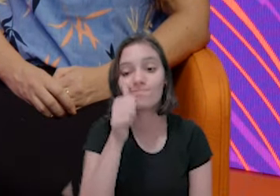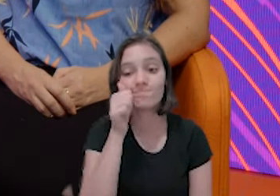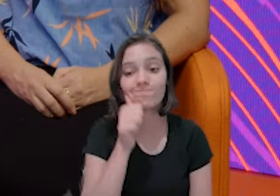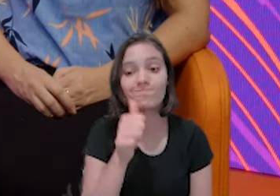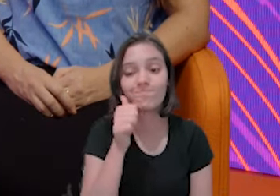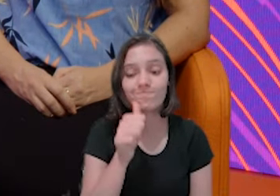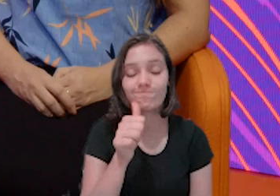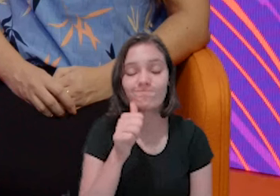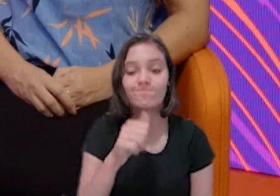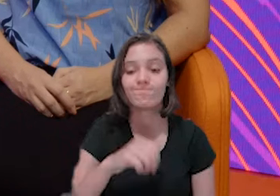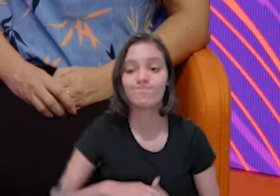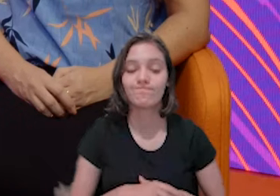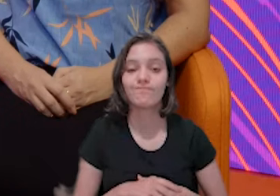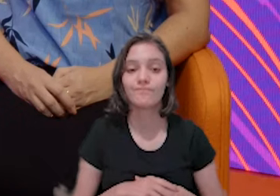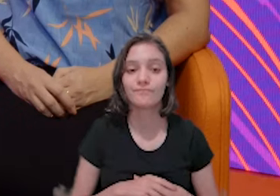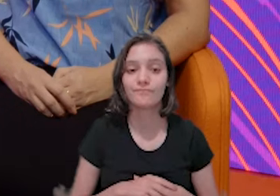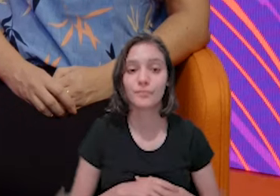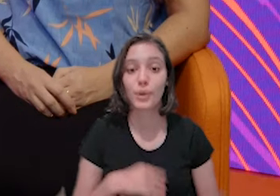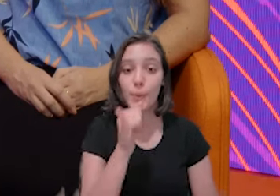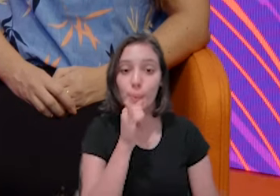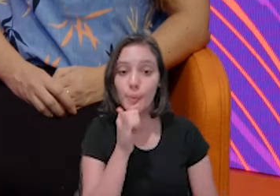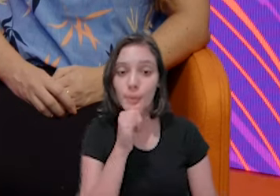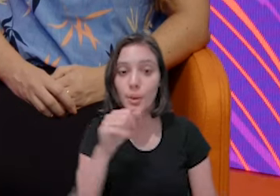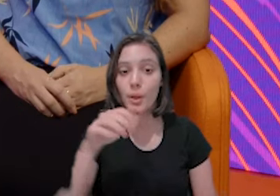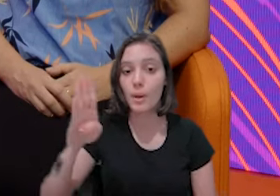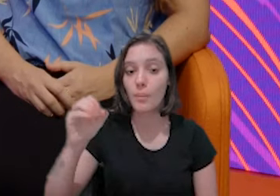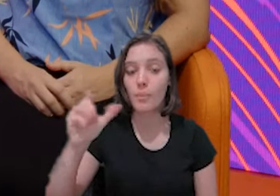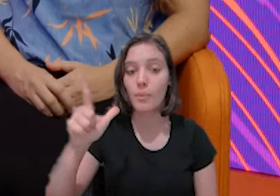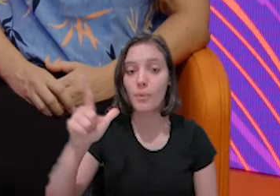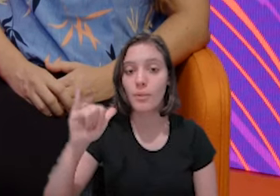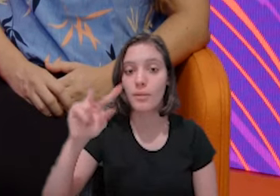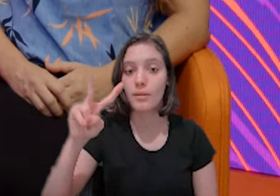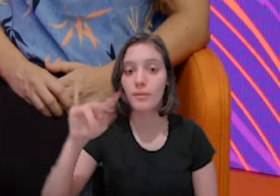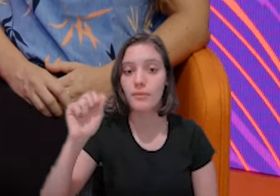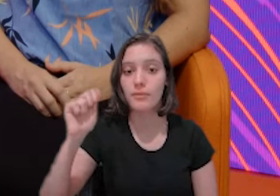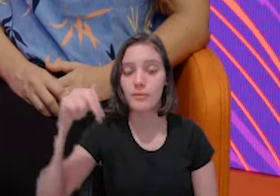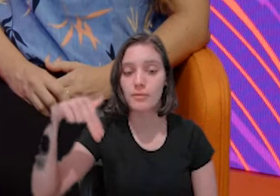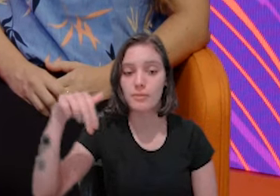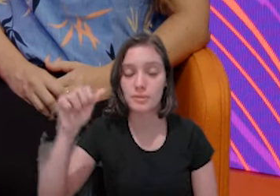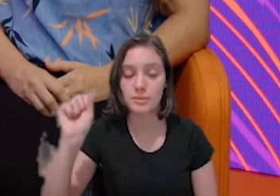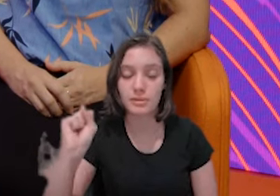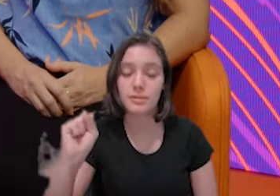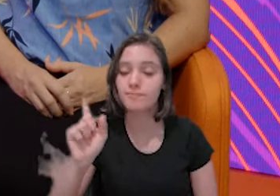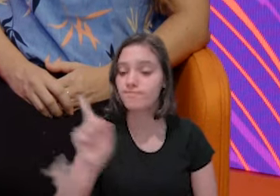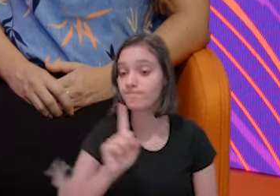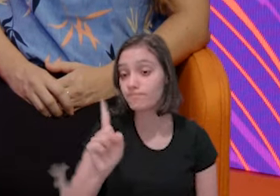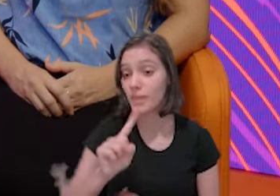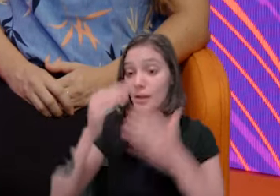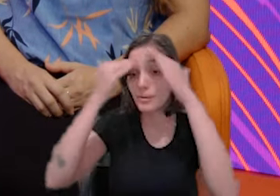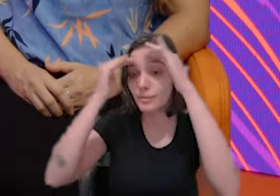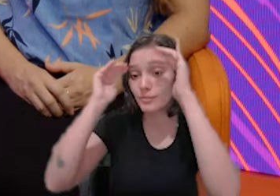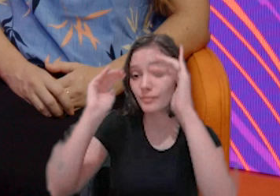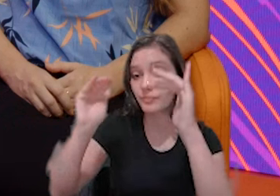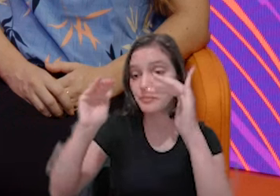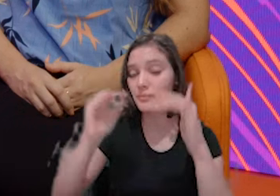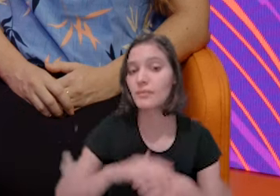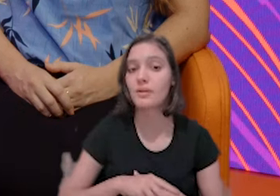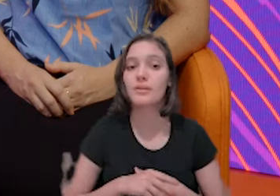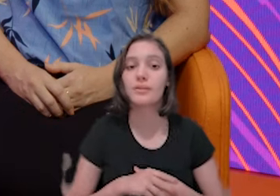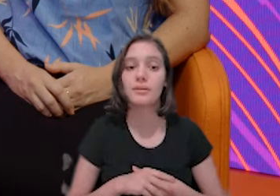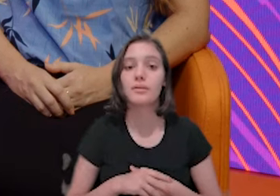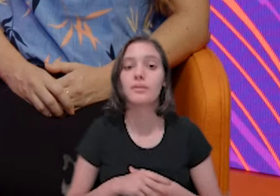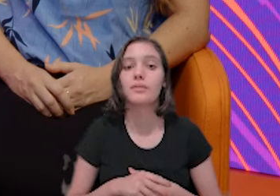mais sumisas, algumas, não todas. Então, são mais sumisas e acaba acontecendo a violência